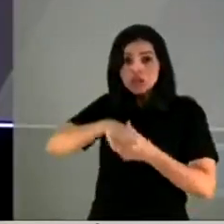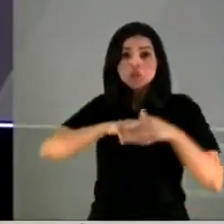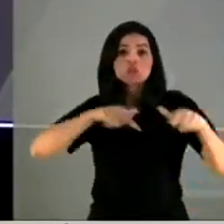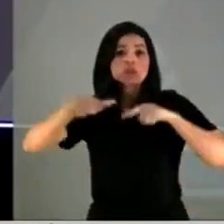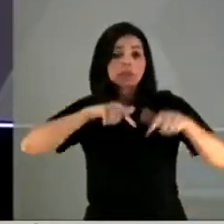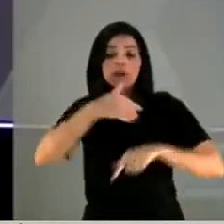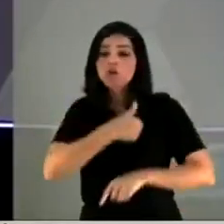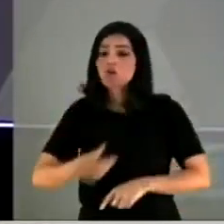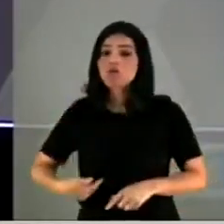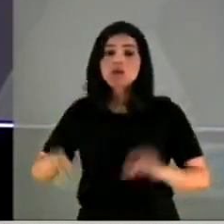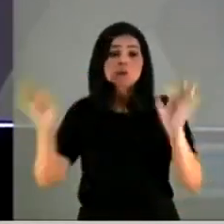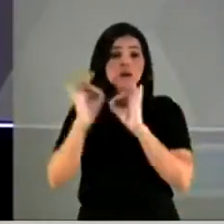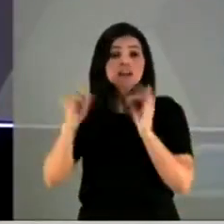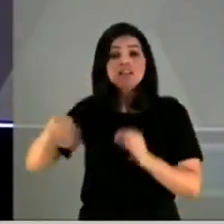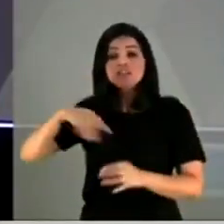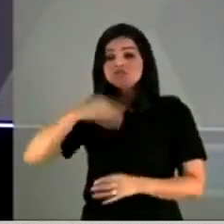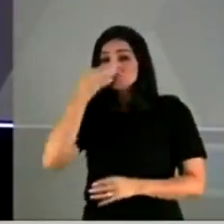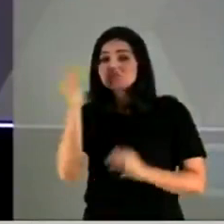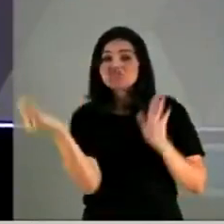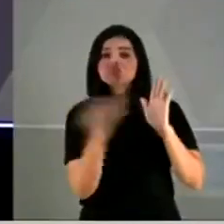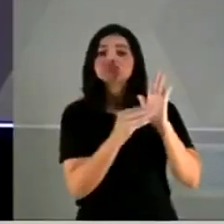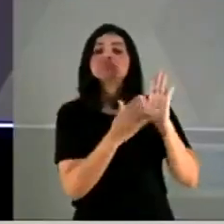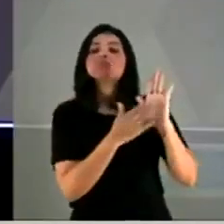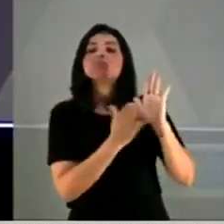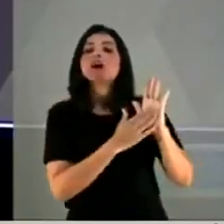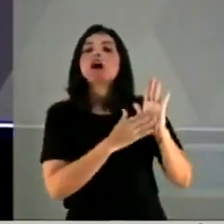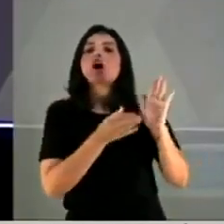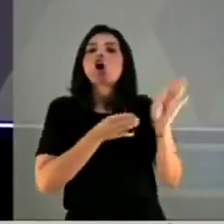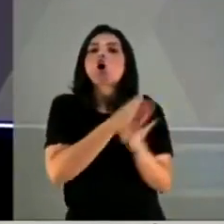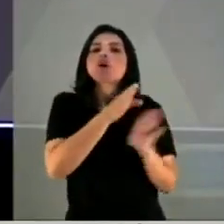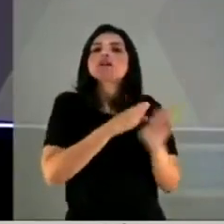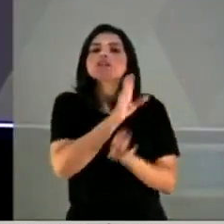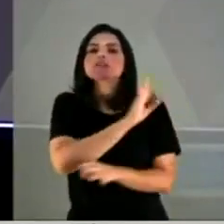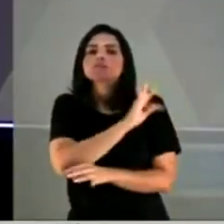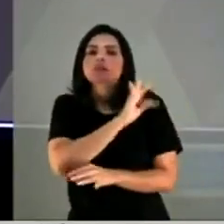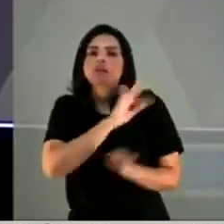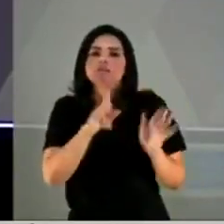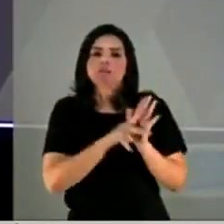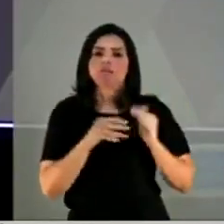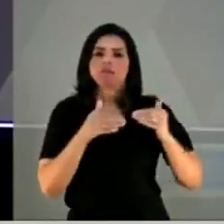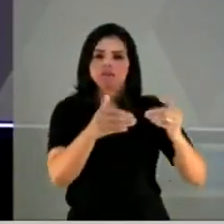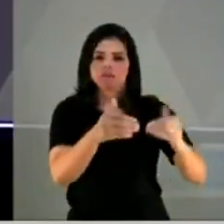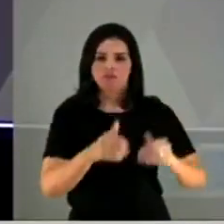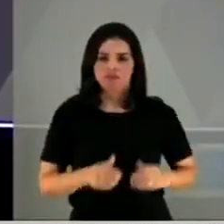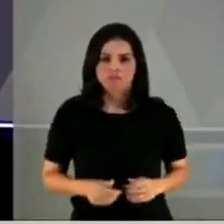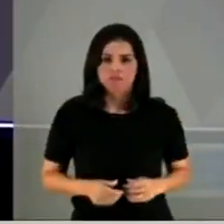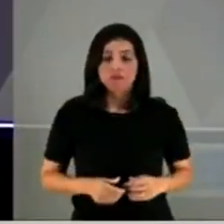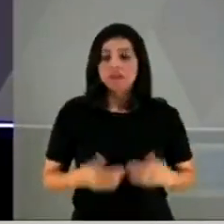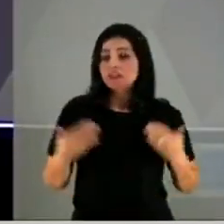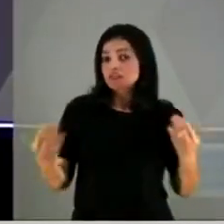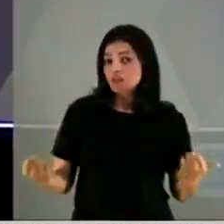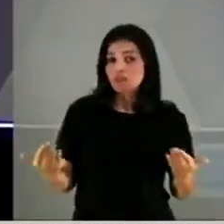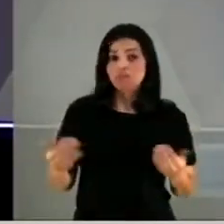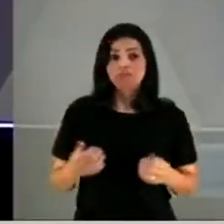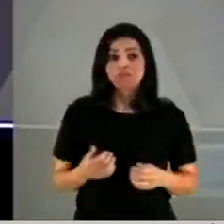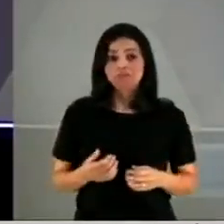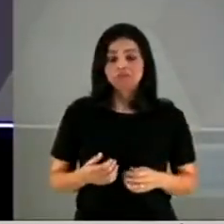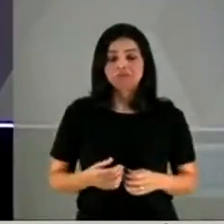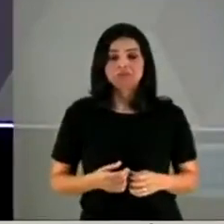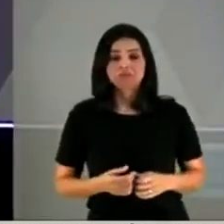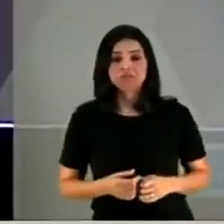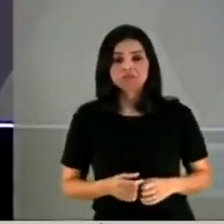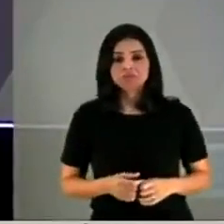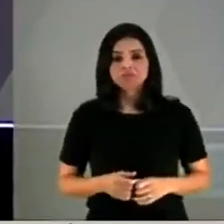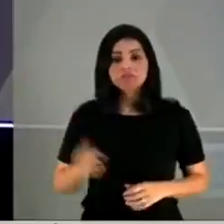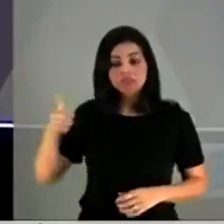orientações técnicas do Ministério da Saúde. O fato de não integrarmos os